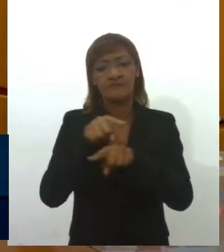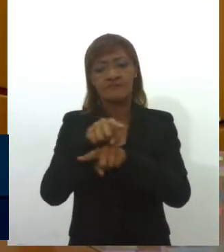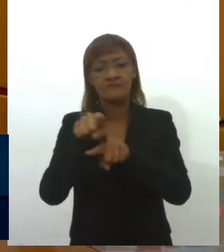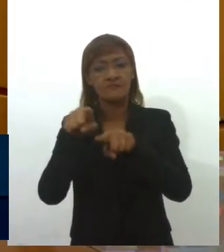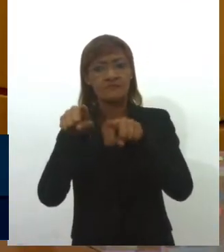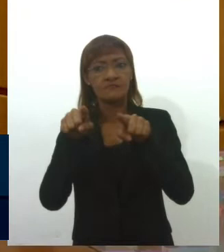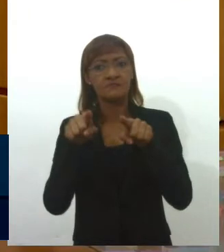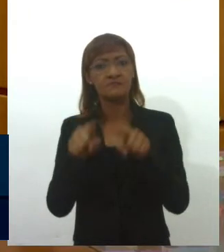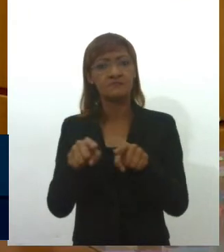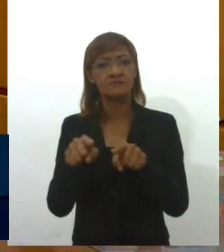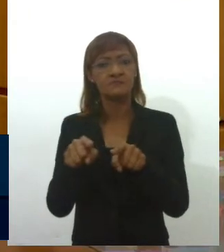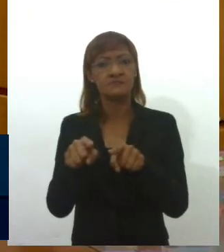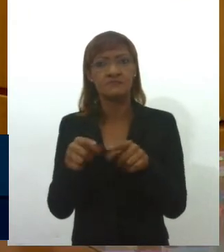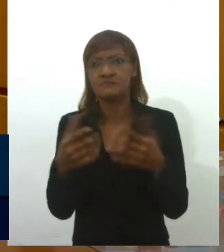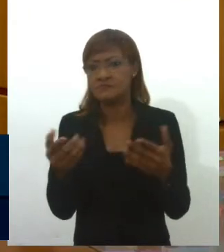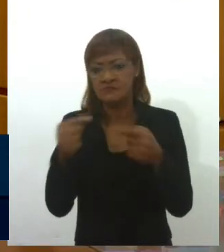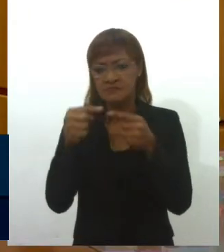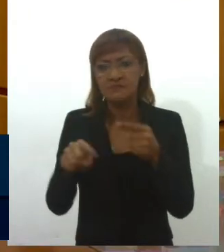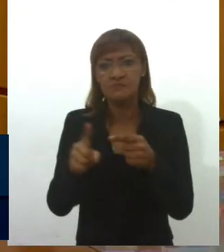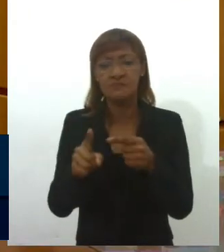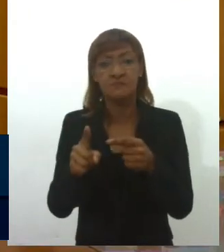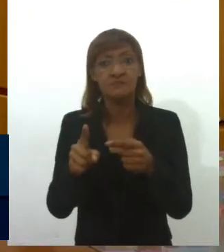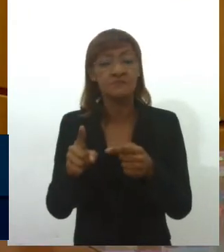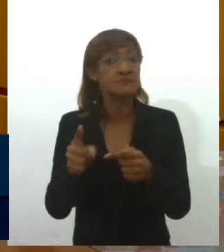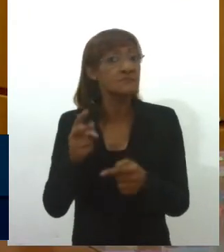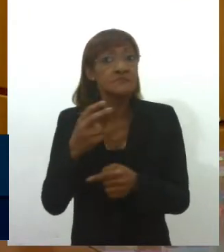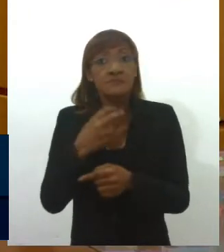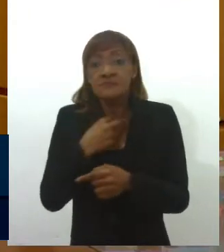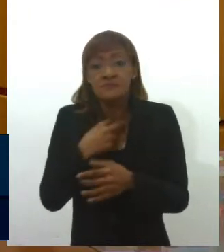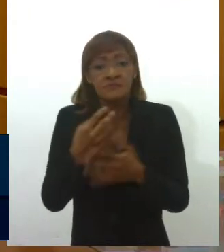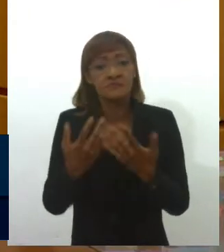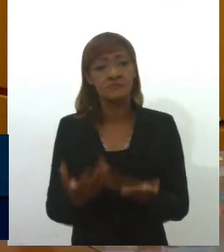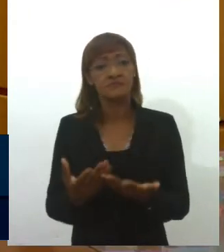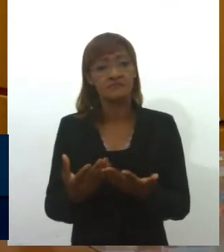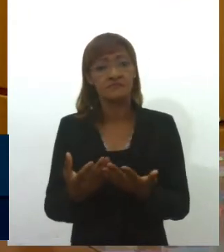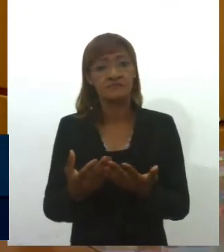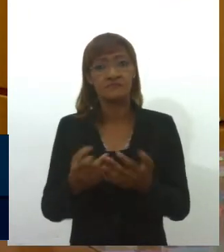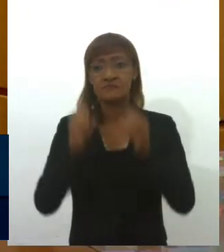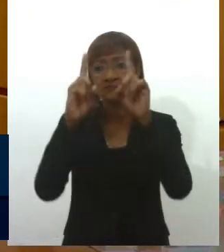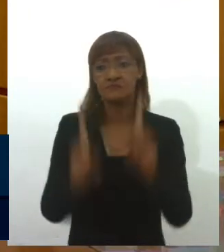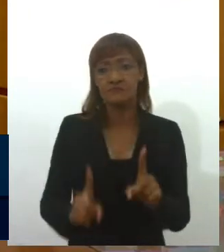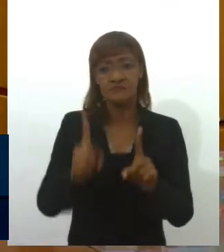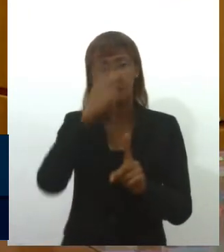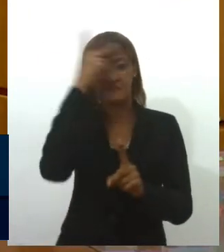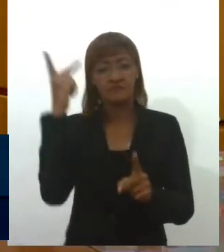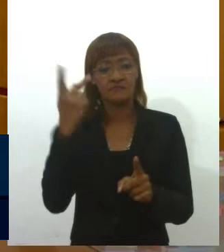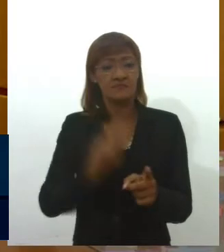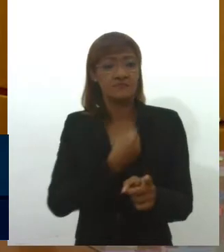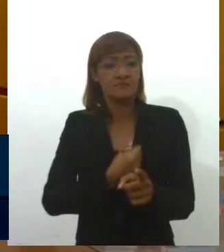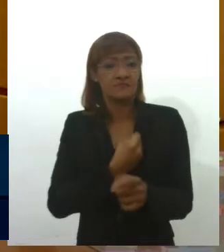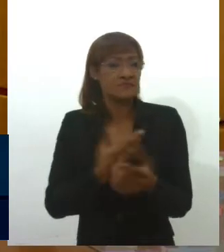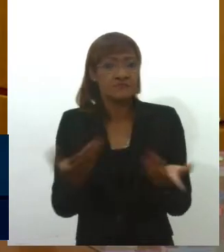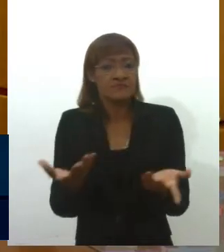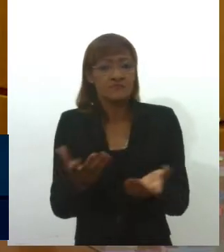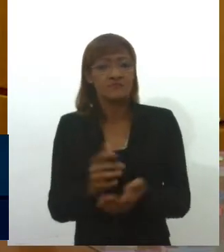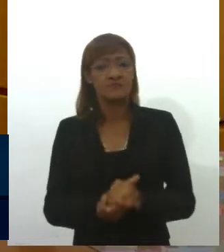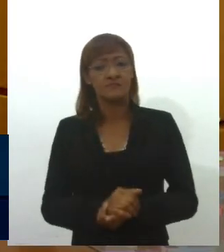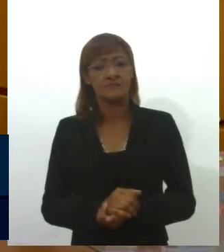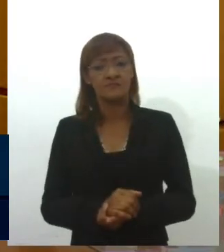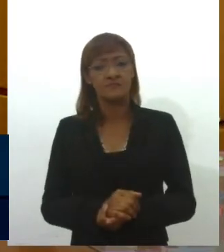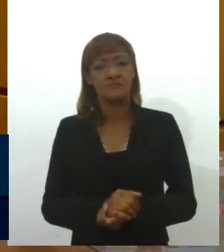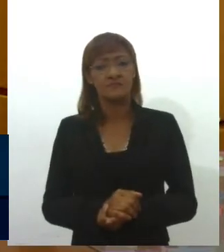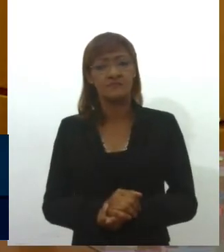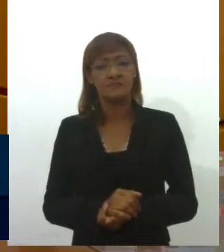dentro do padrão. Então, não tem espaço para as pessoas com deficiência dentro da proposta da